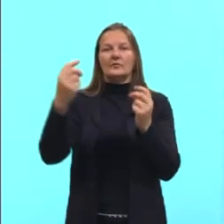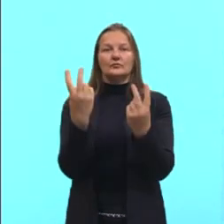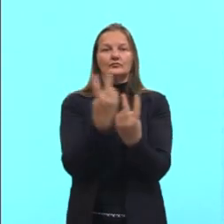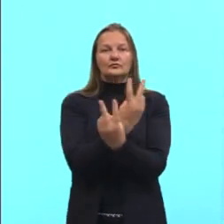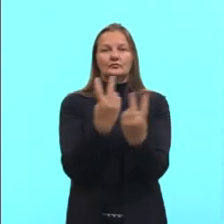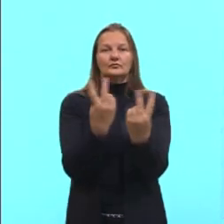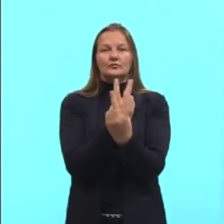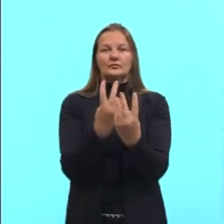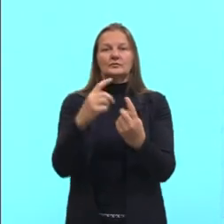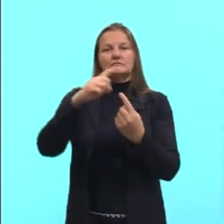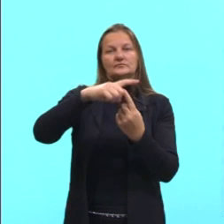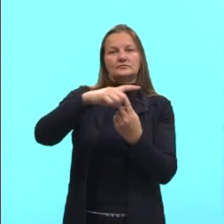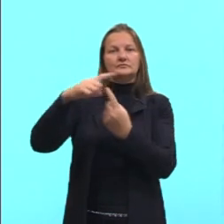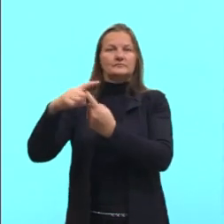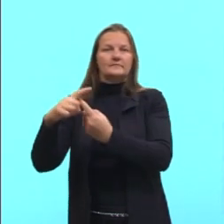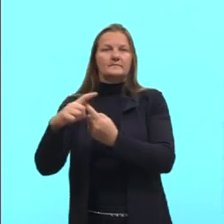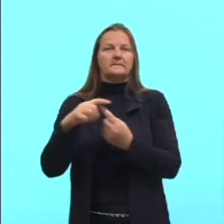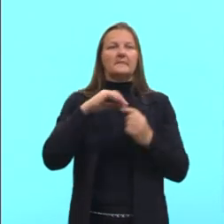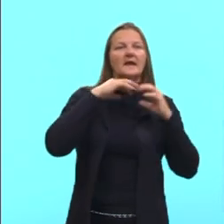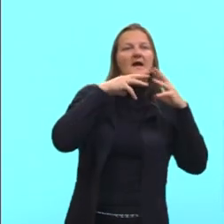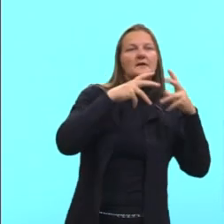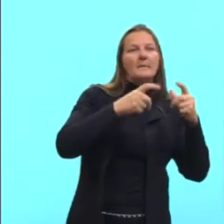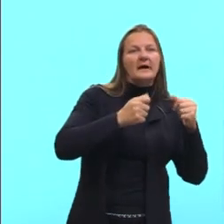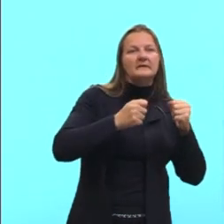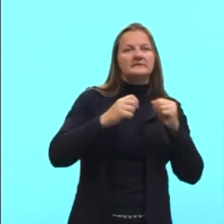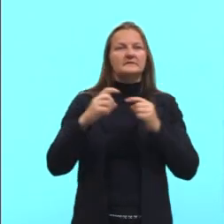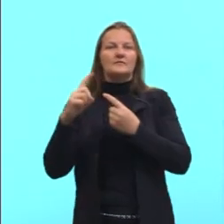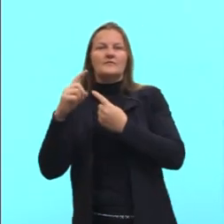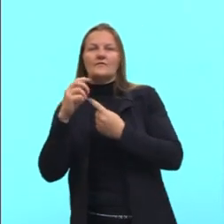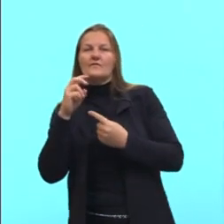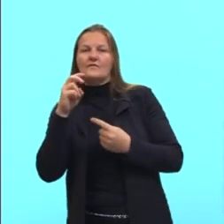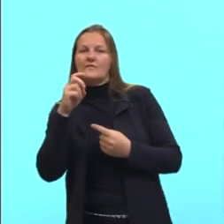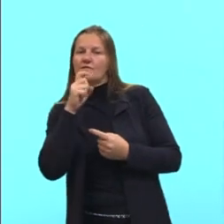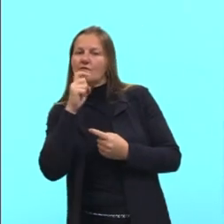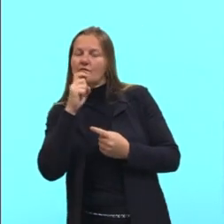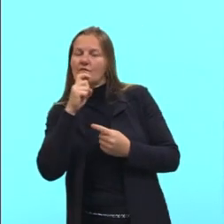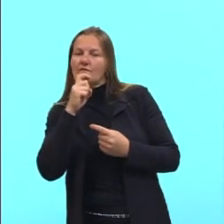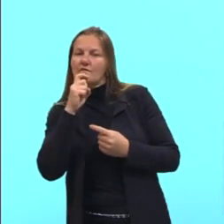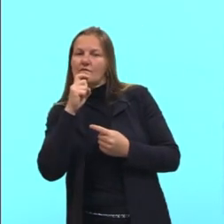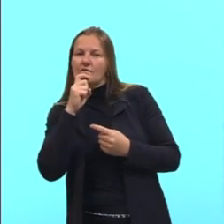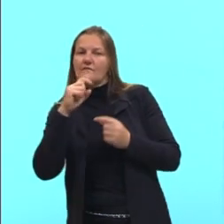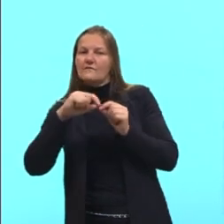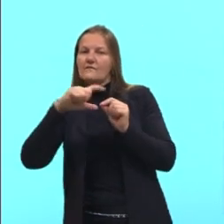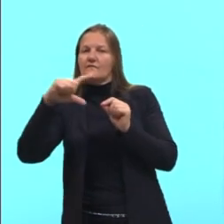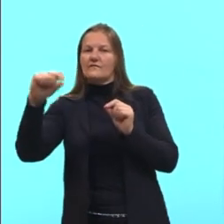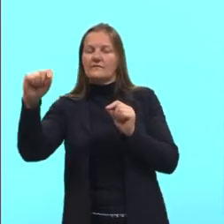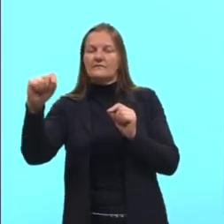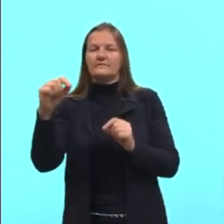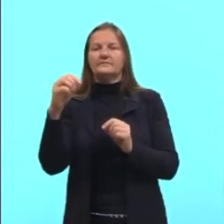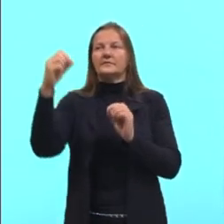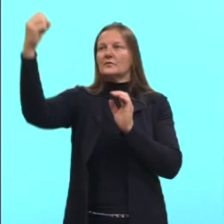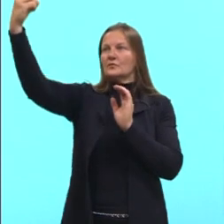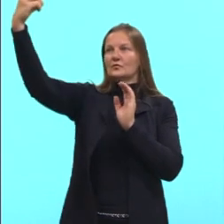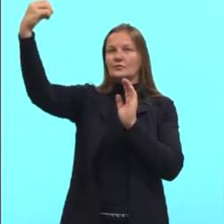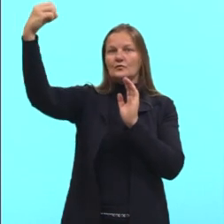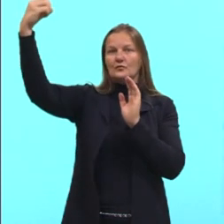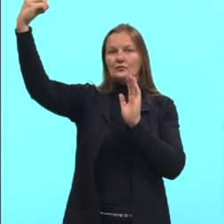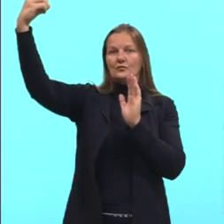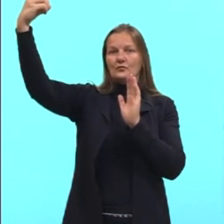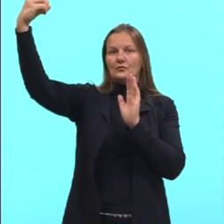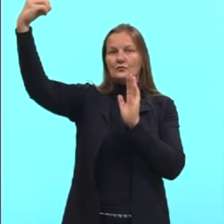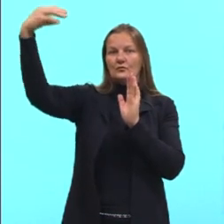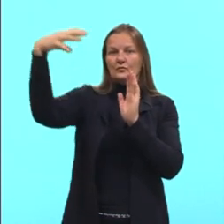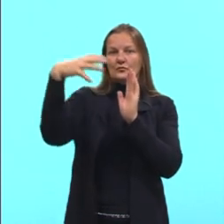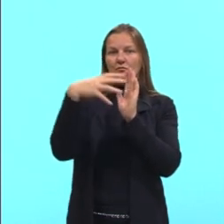Até porque os cloroplastos ali são responsáveis pela fotossíntese, né? Então, essa é a teoria da